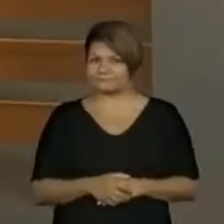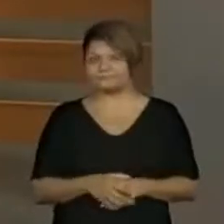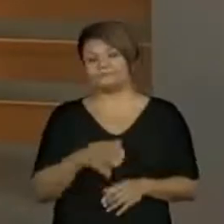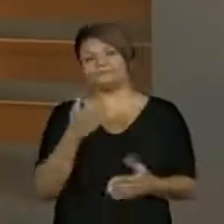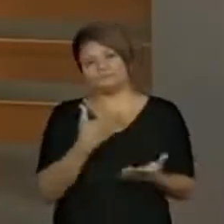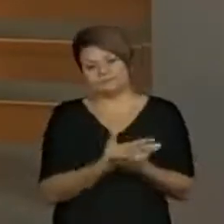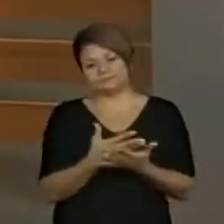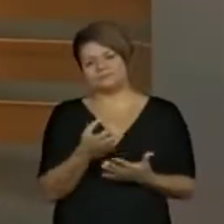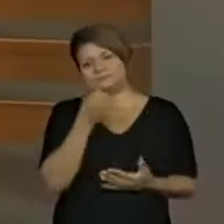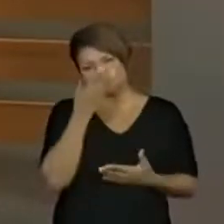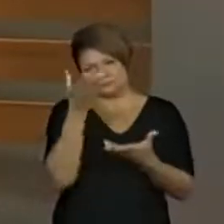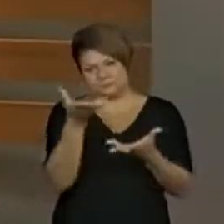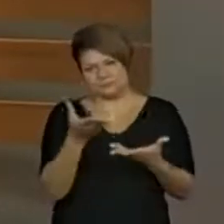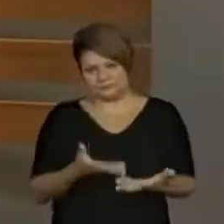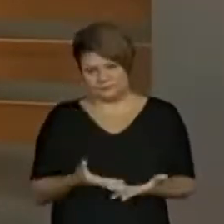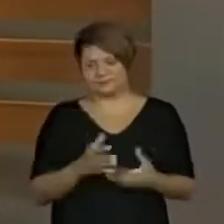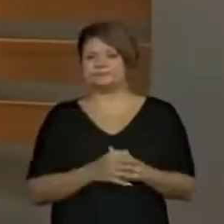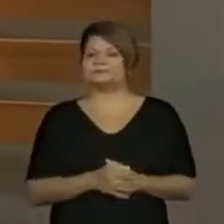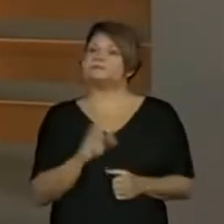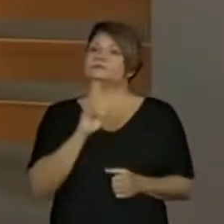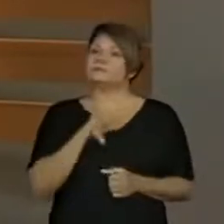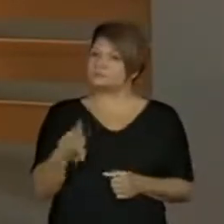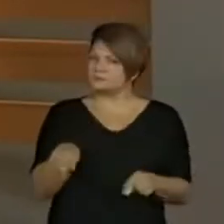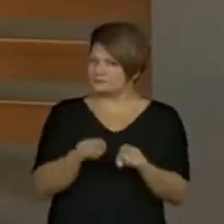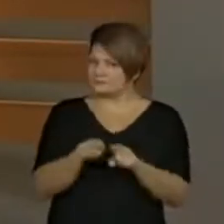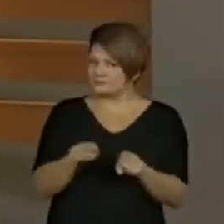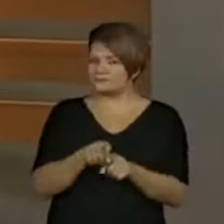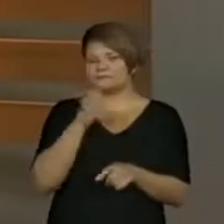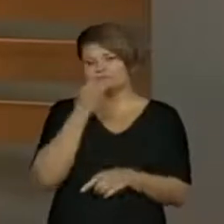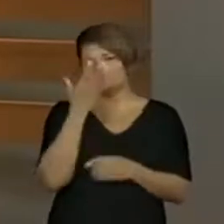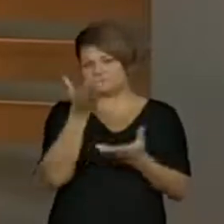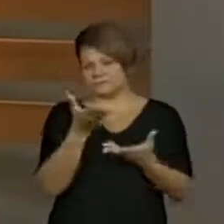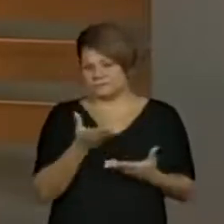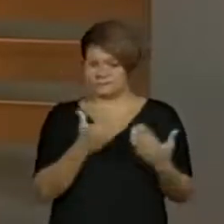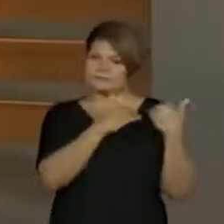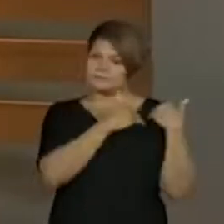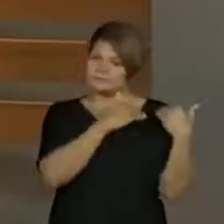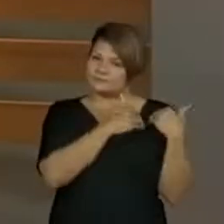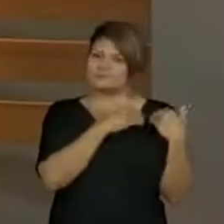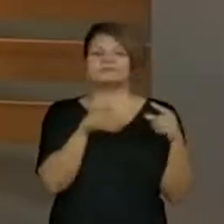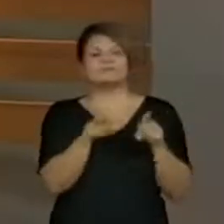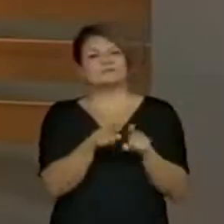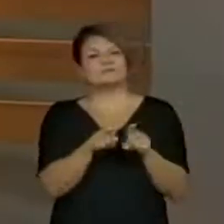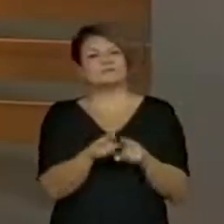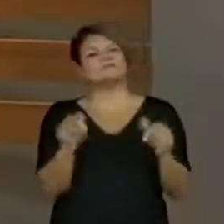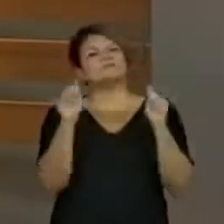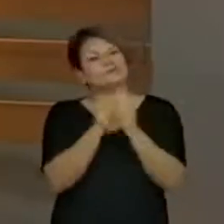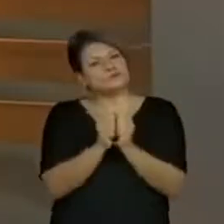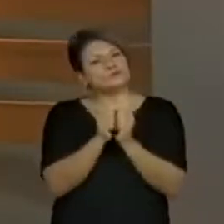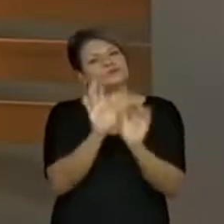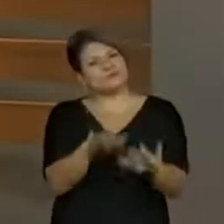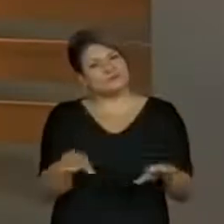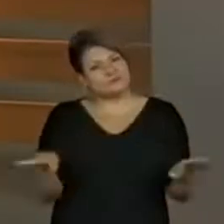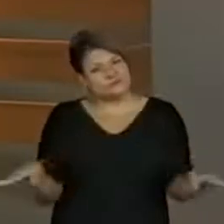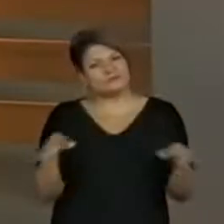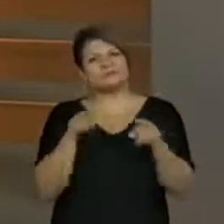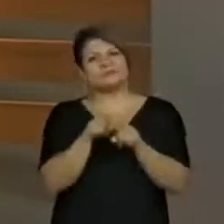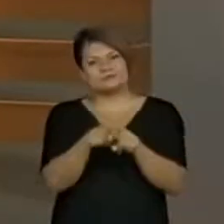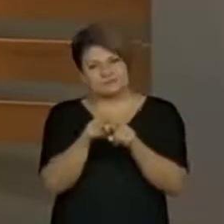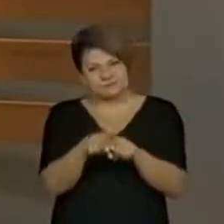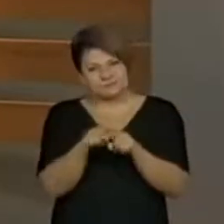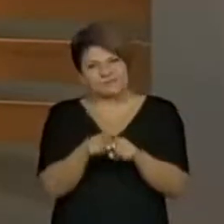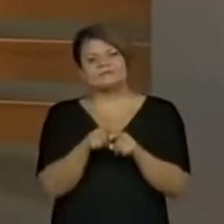-vindas. Professores também, bem-vindos à nossa aula. Responsáveis que estão com as nossas crianças, que estão ali, parceria,